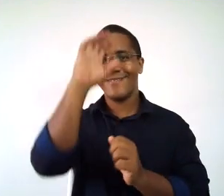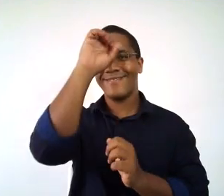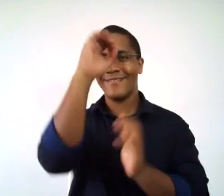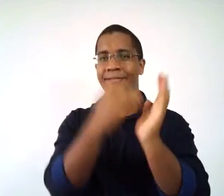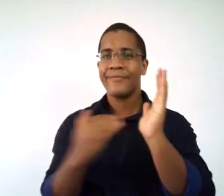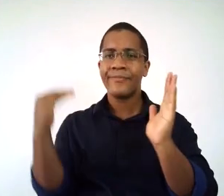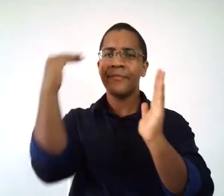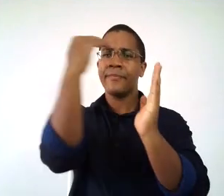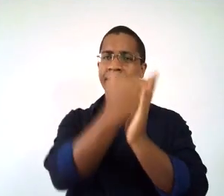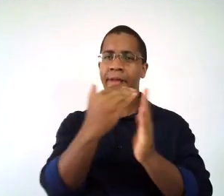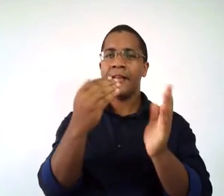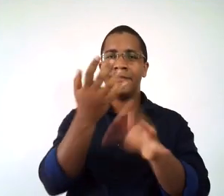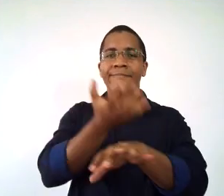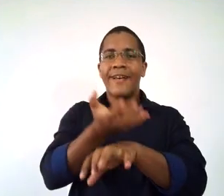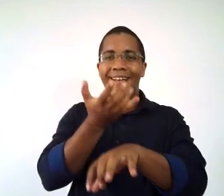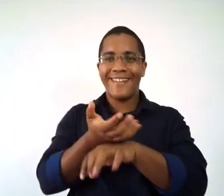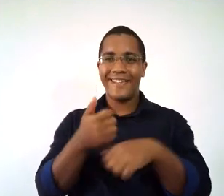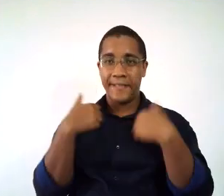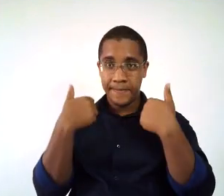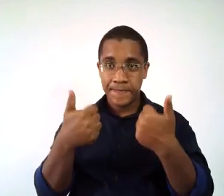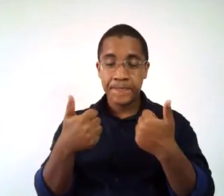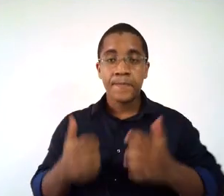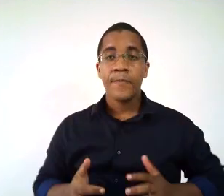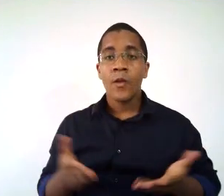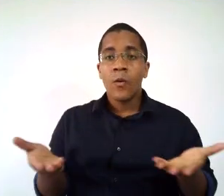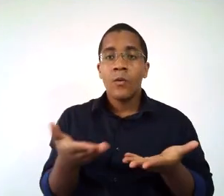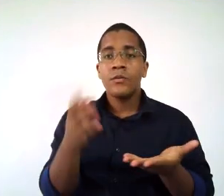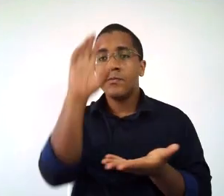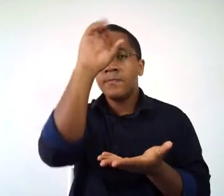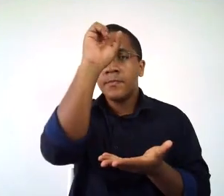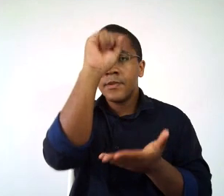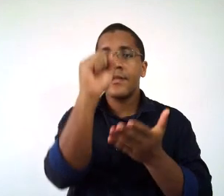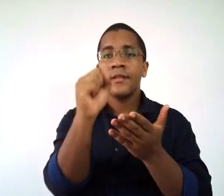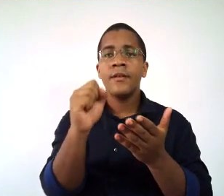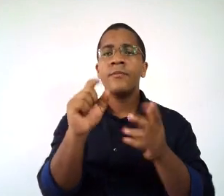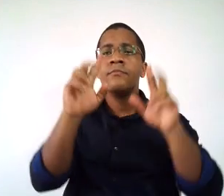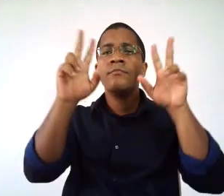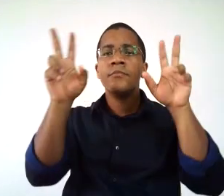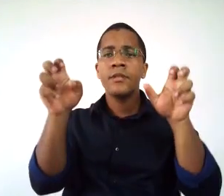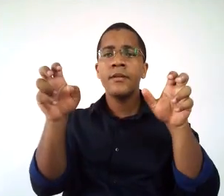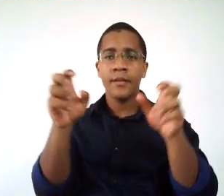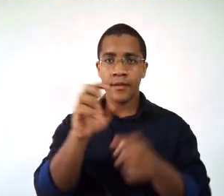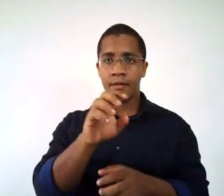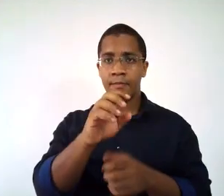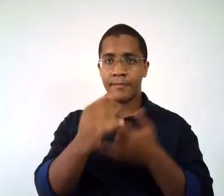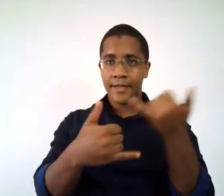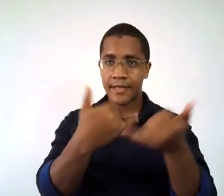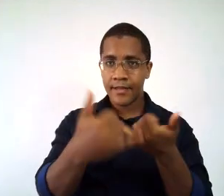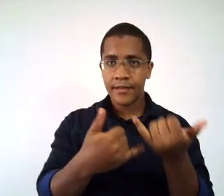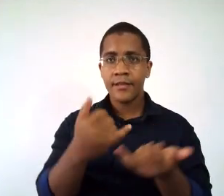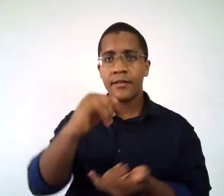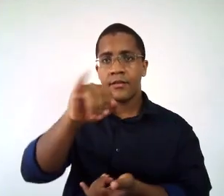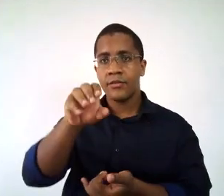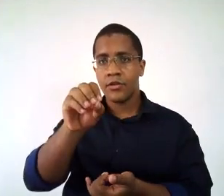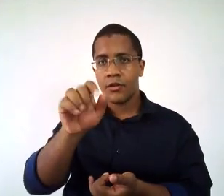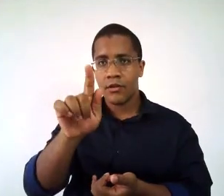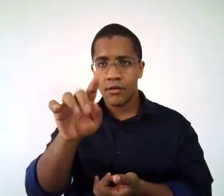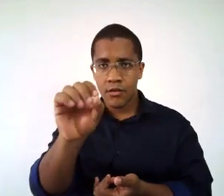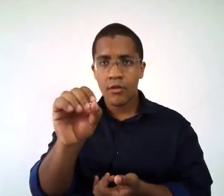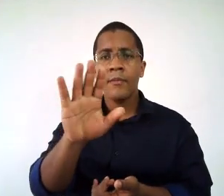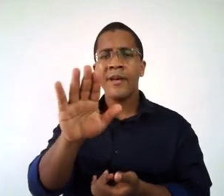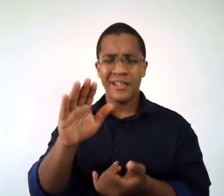pouquinho mais do nosso componente curricular. Hoje nós iremos trabalhar a unidade temática de brincadeiras e jogos,